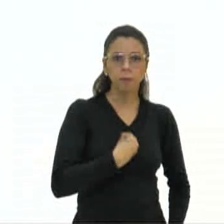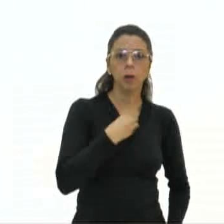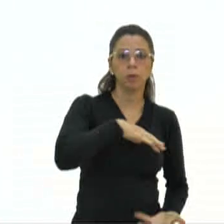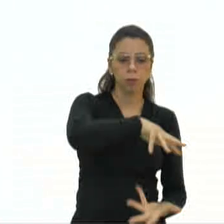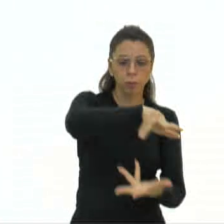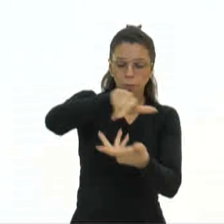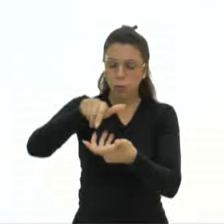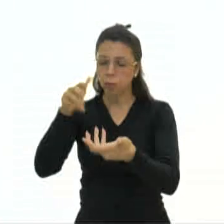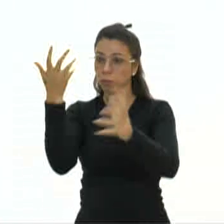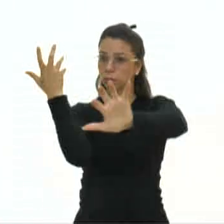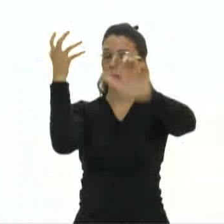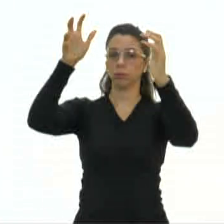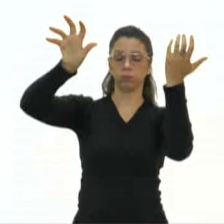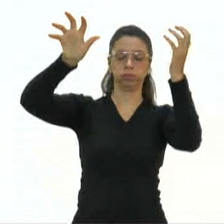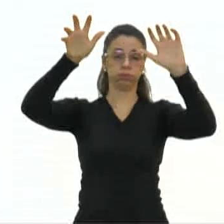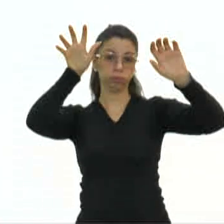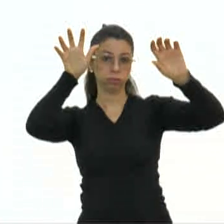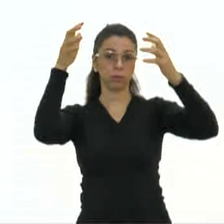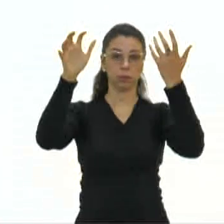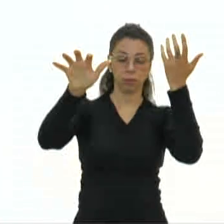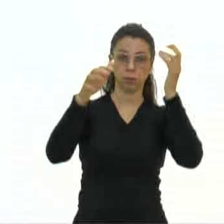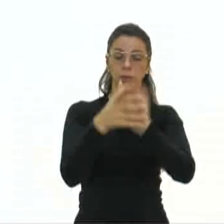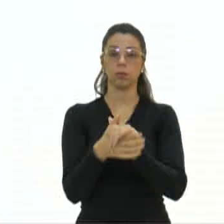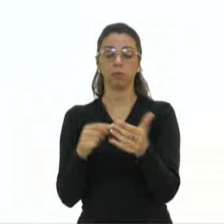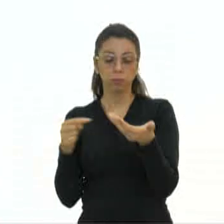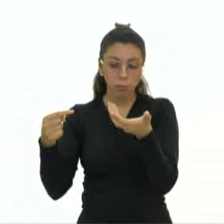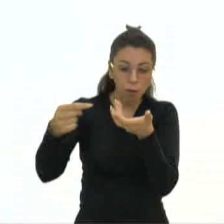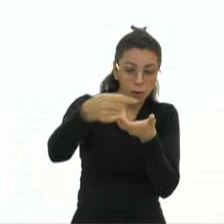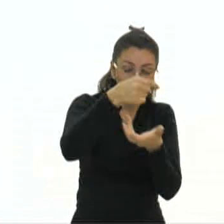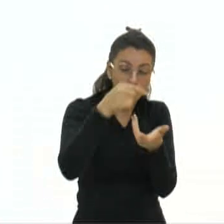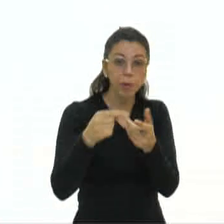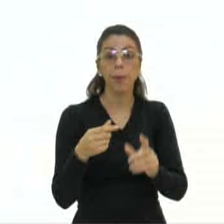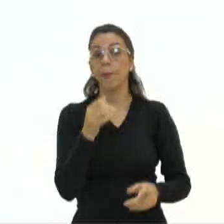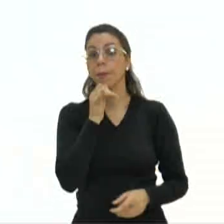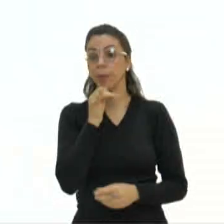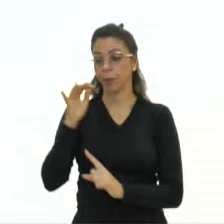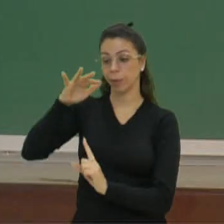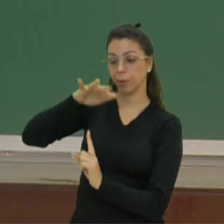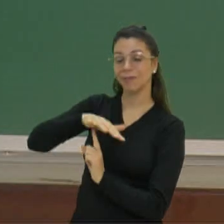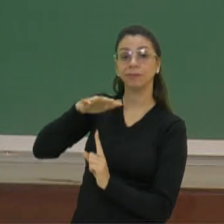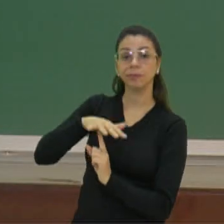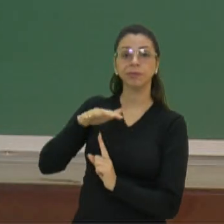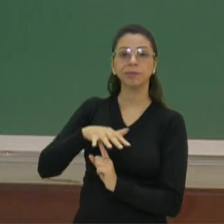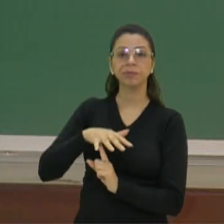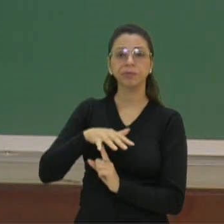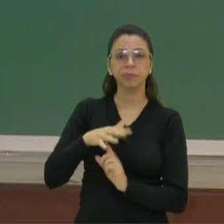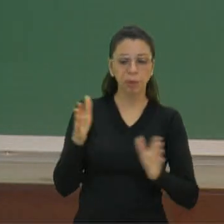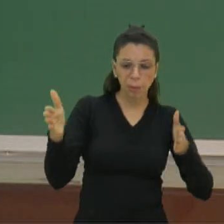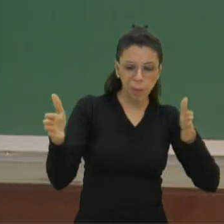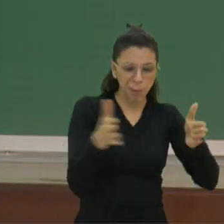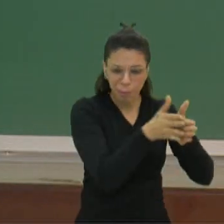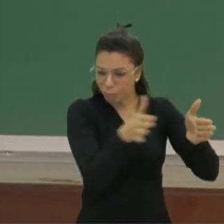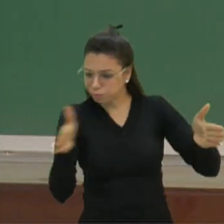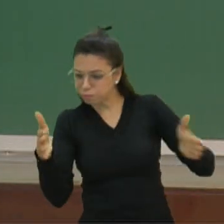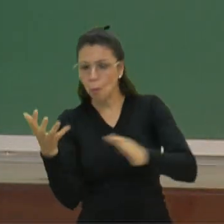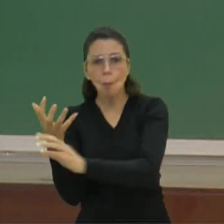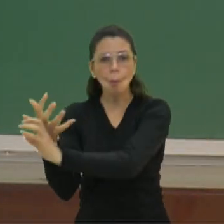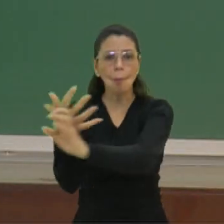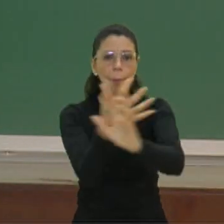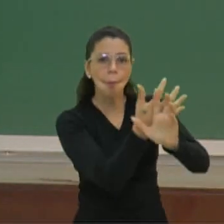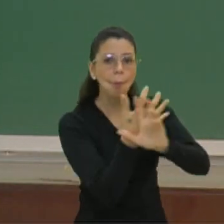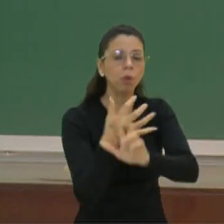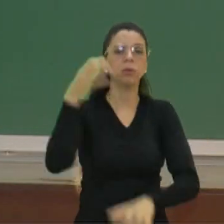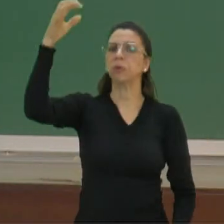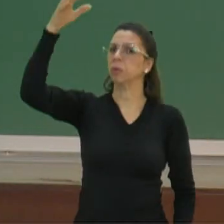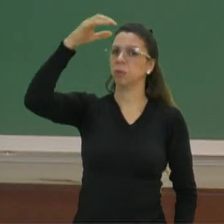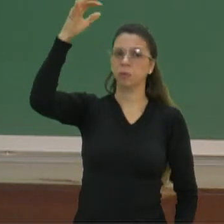climáticas acontecendo. Inclusive, aqui no Paraná, a gente está passando por um período de estiagem muito grande. Não tem chovido há muito